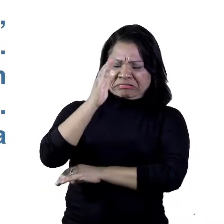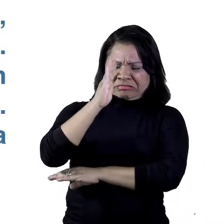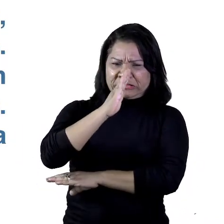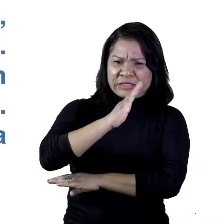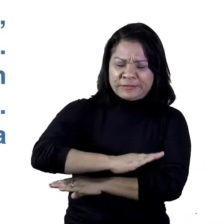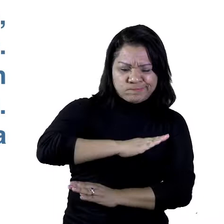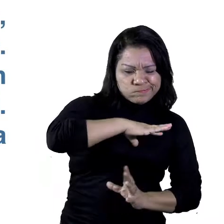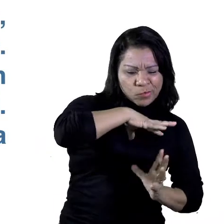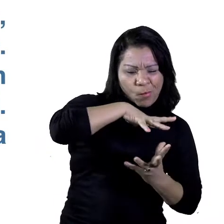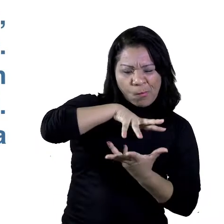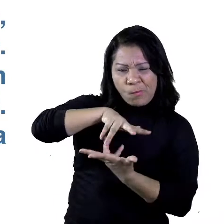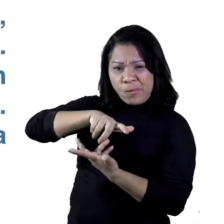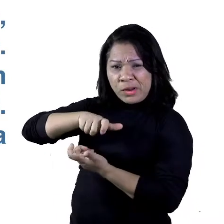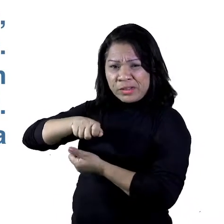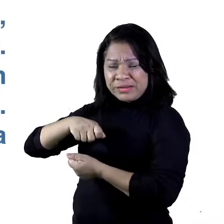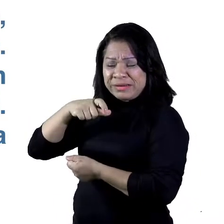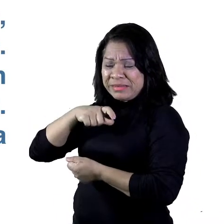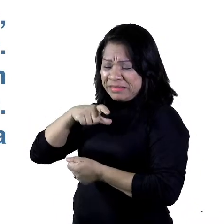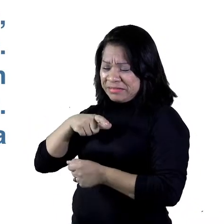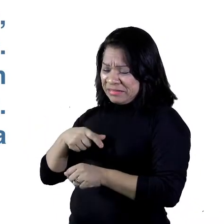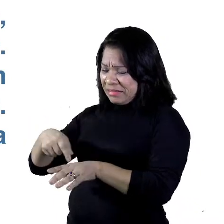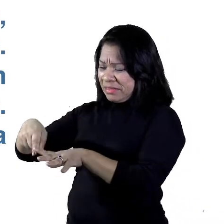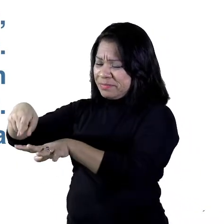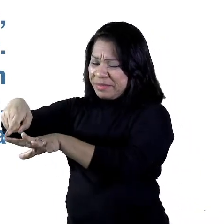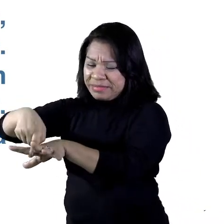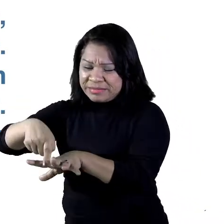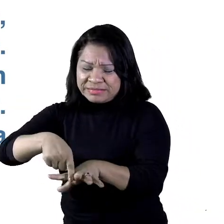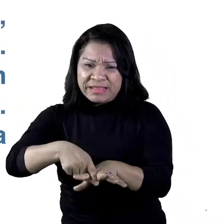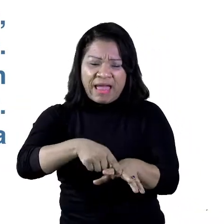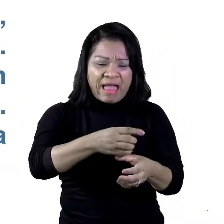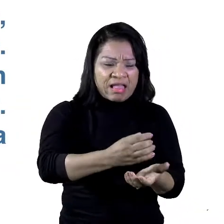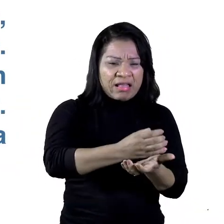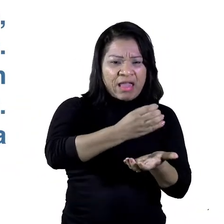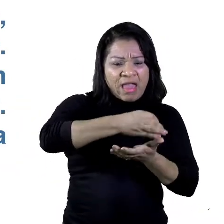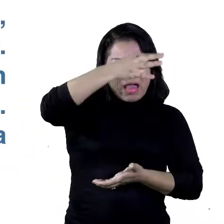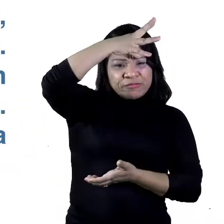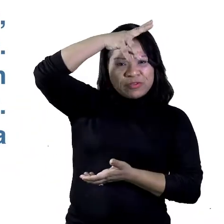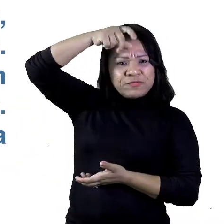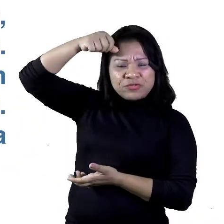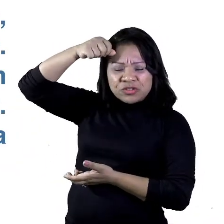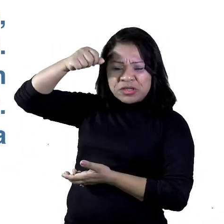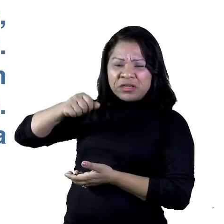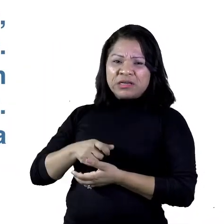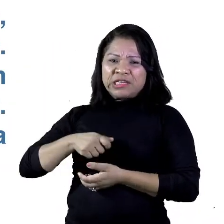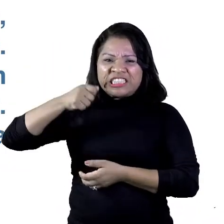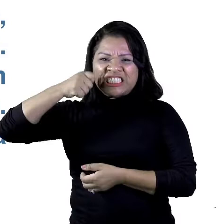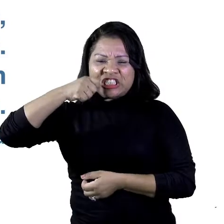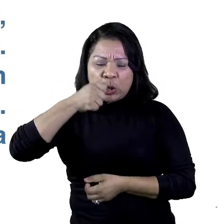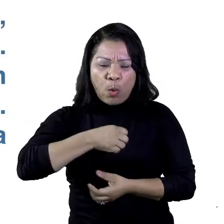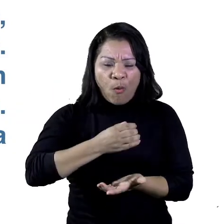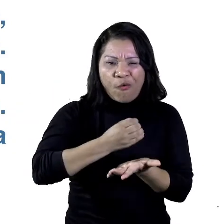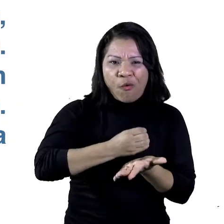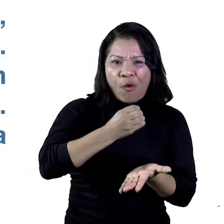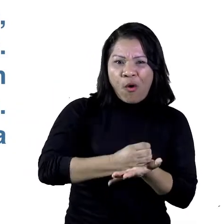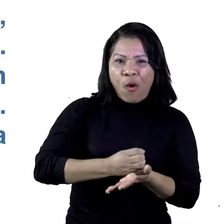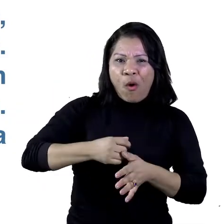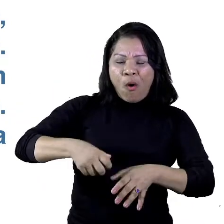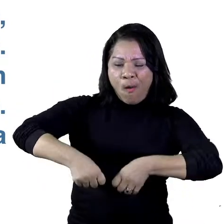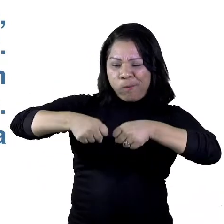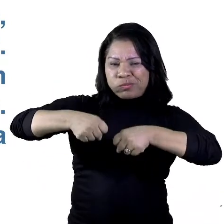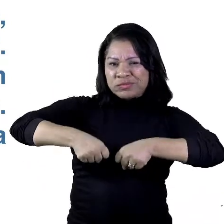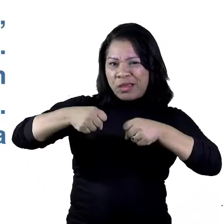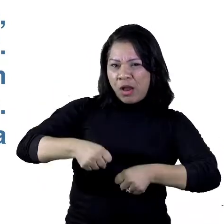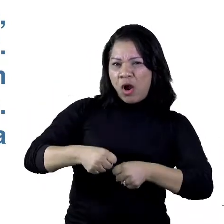em toda parte, sandálias, garrafas, refrigerante, escovas, copos, sacolas,